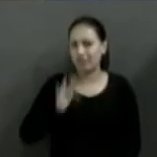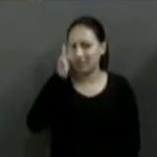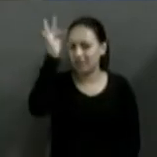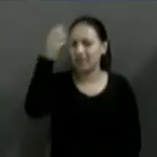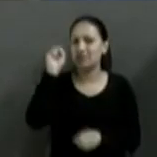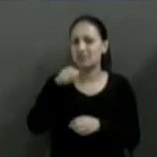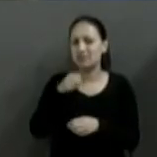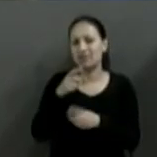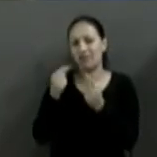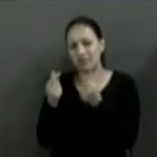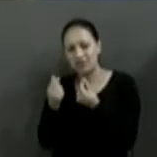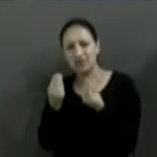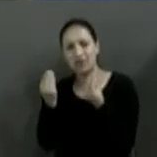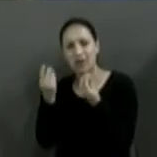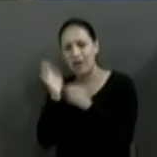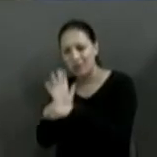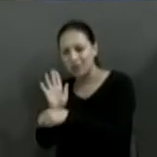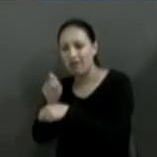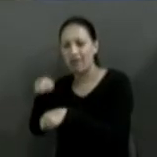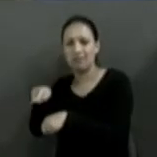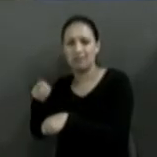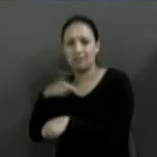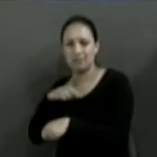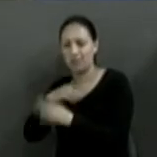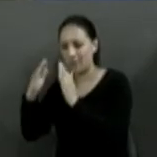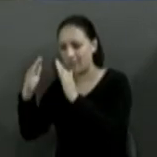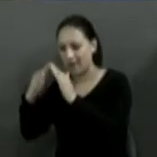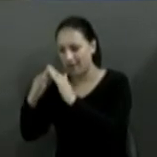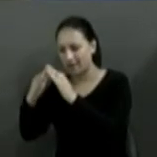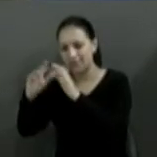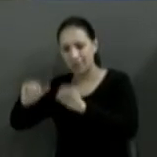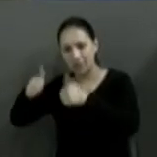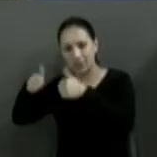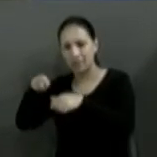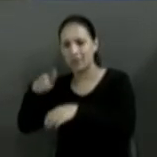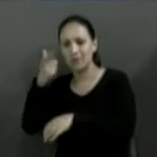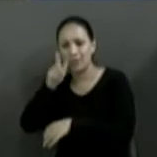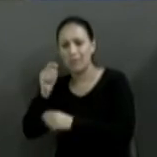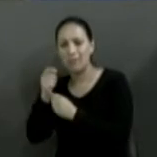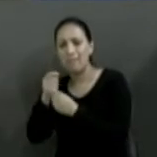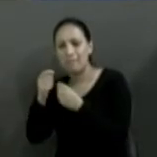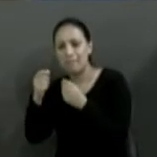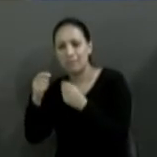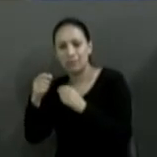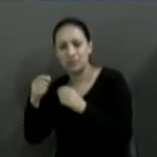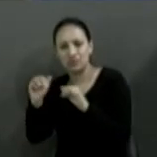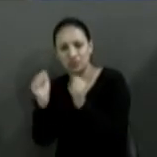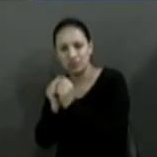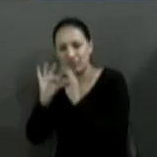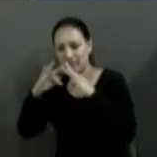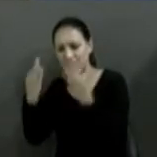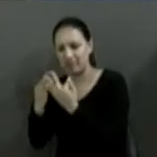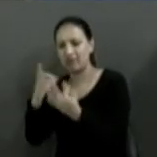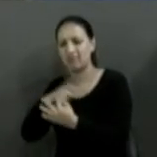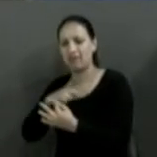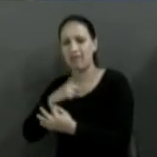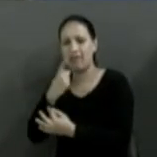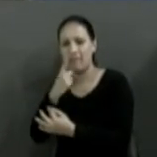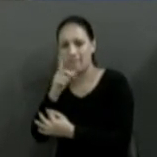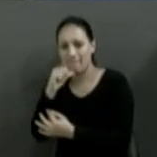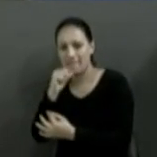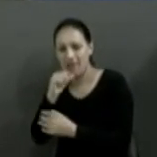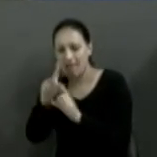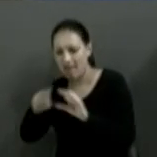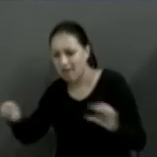tenham uma habitação decente, que elas possam morar com saneamento básico, com dignidade com a sua família. E aquelas famílias também que estão